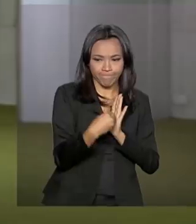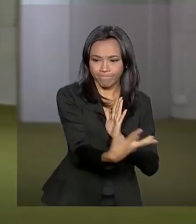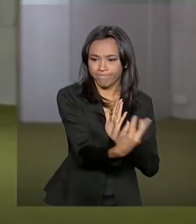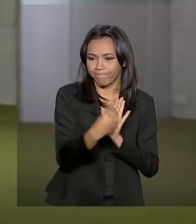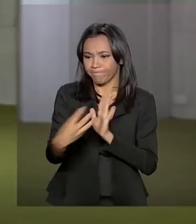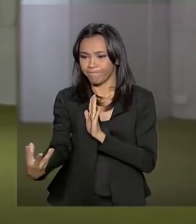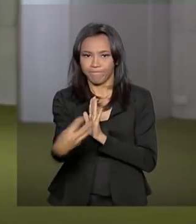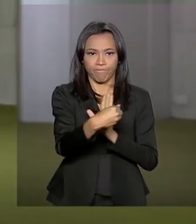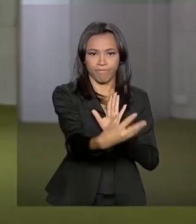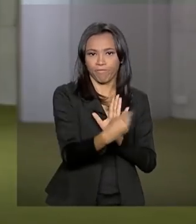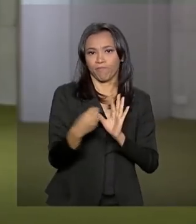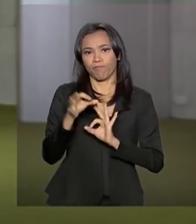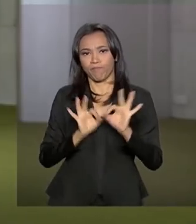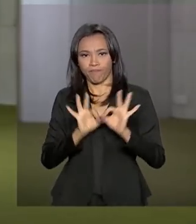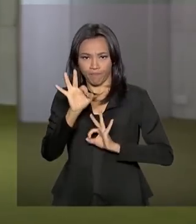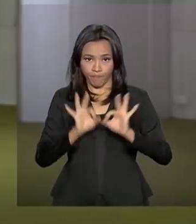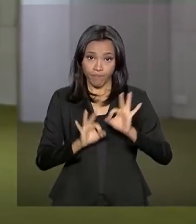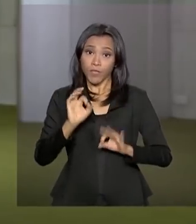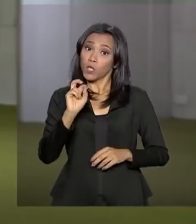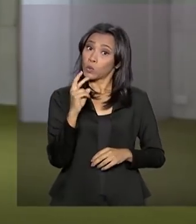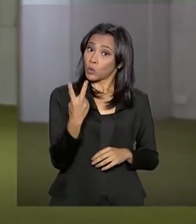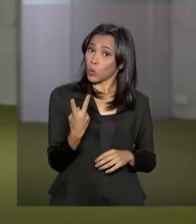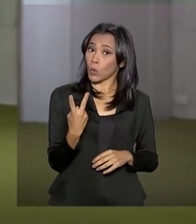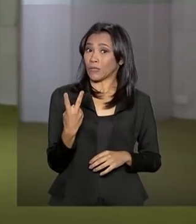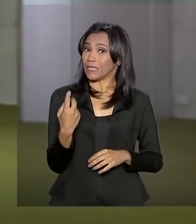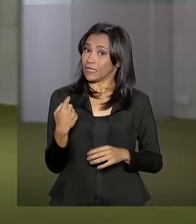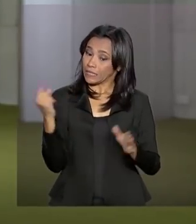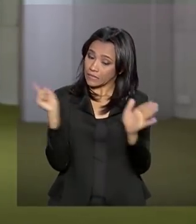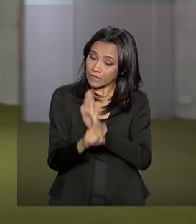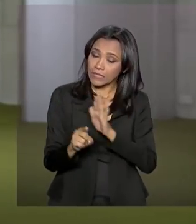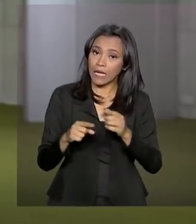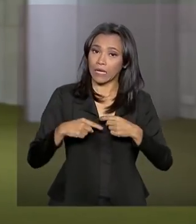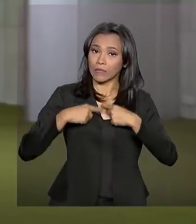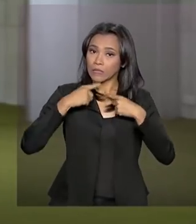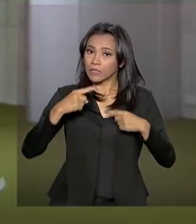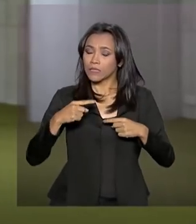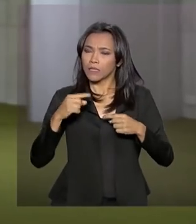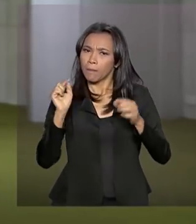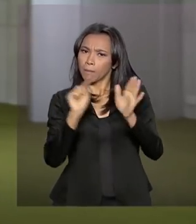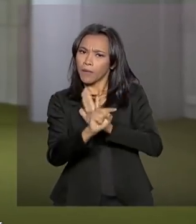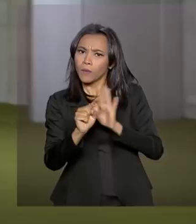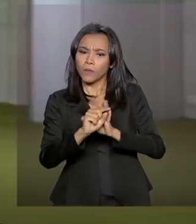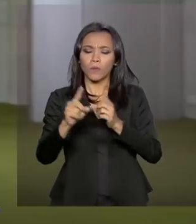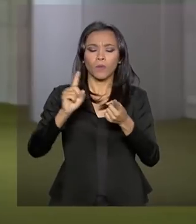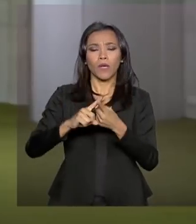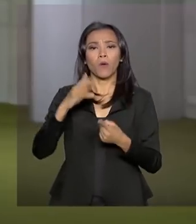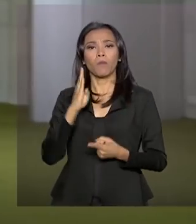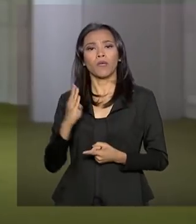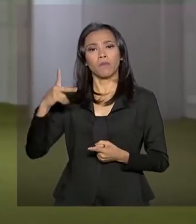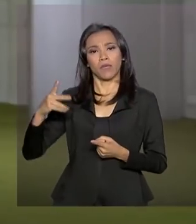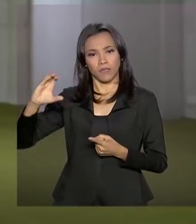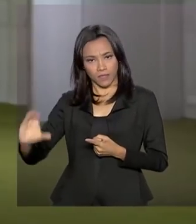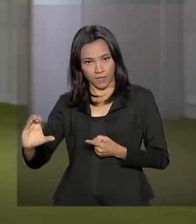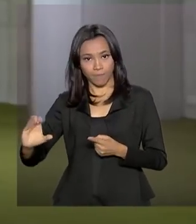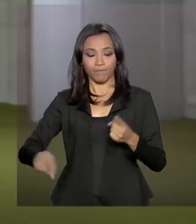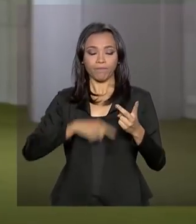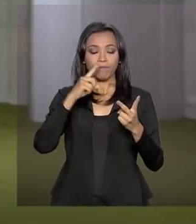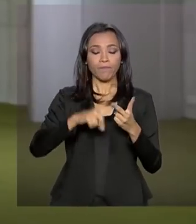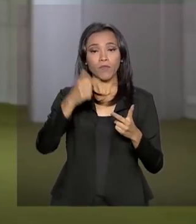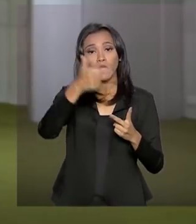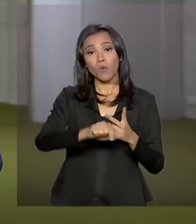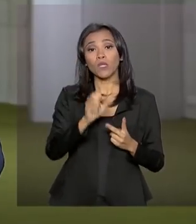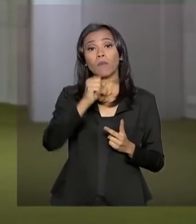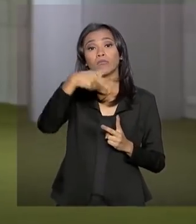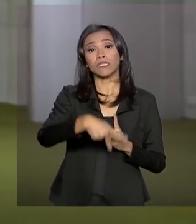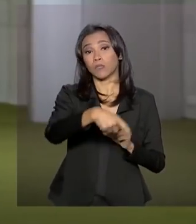dois pontos já estão sendo questionados na comissão que são os que tratam do benefício de prestação continuada e também da aposentadoria